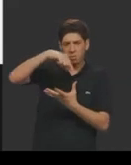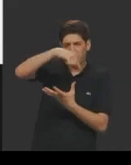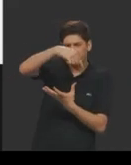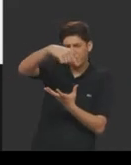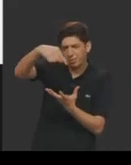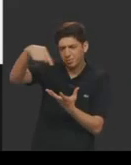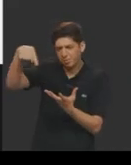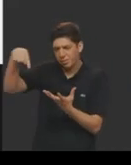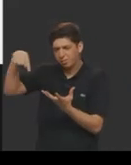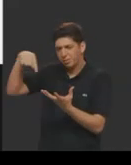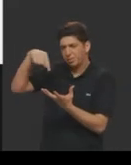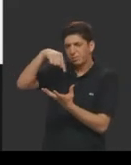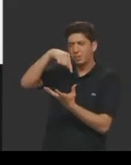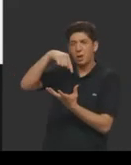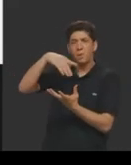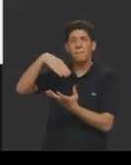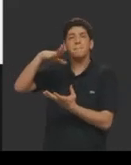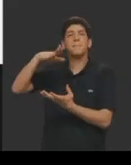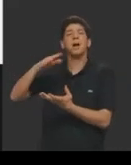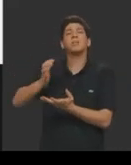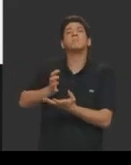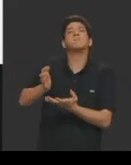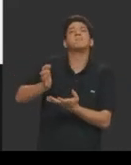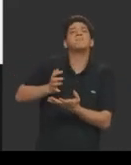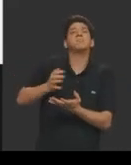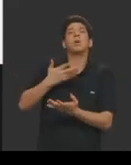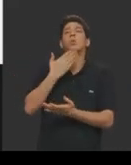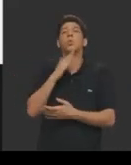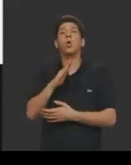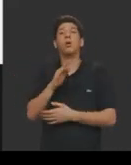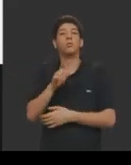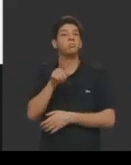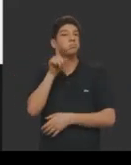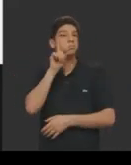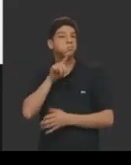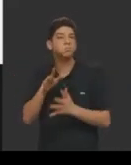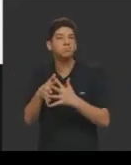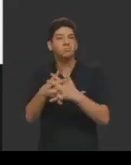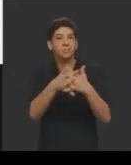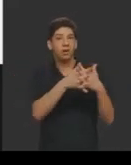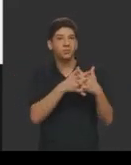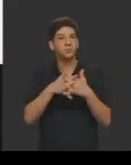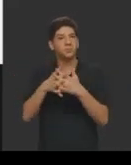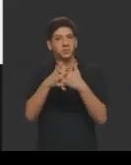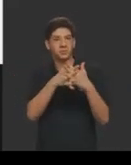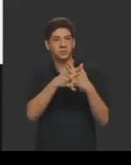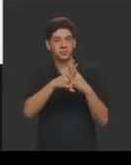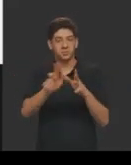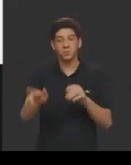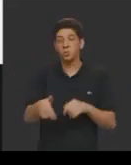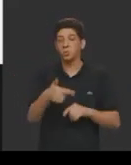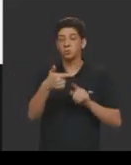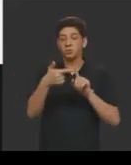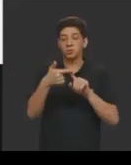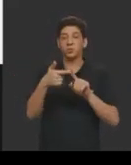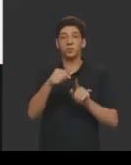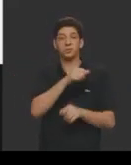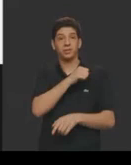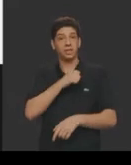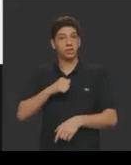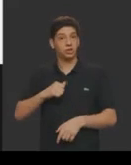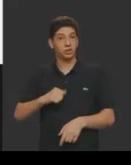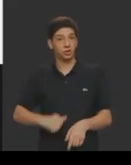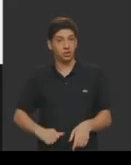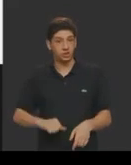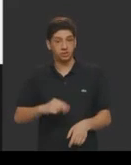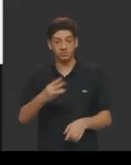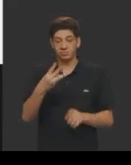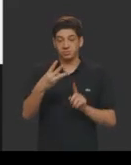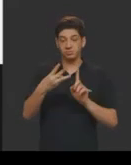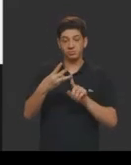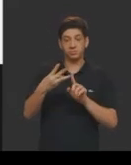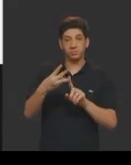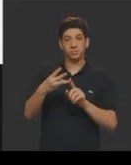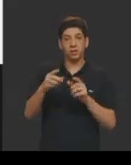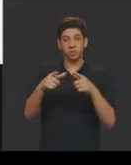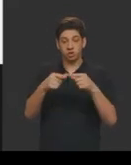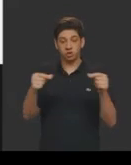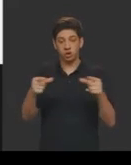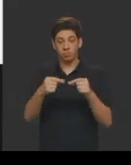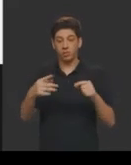o país mais rico, vai ser os Estados Unidos, o segundo mais rico, no ano de 2018, vai ser a China, terceiro Japão,